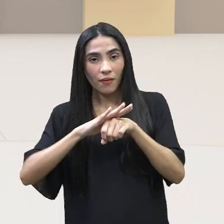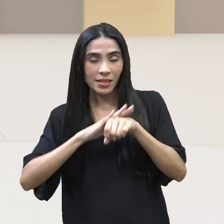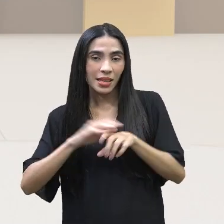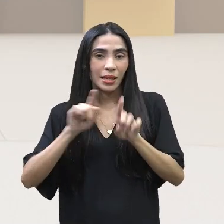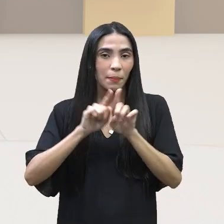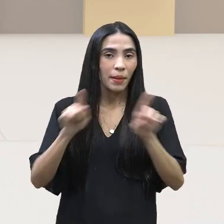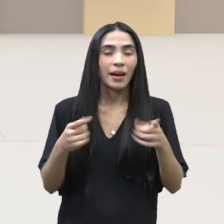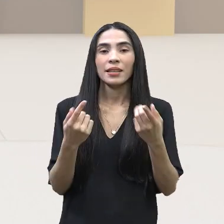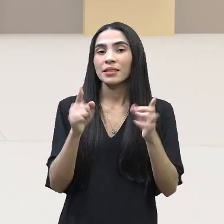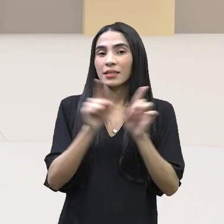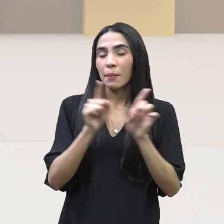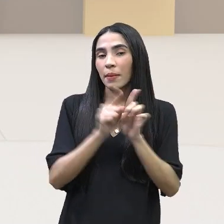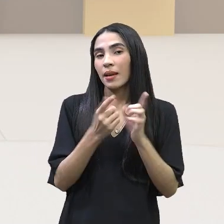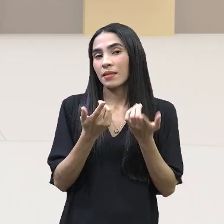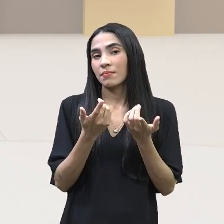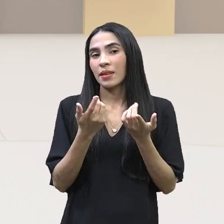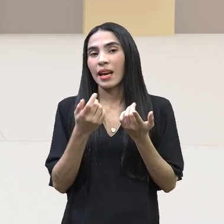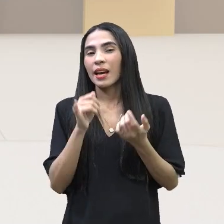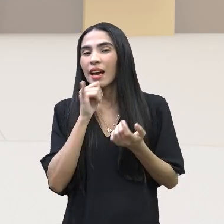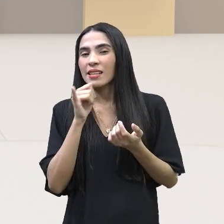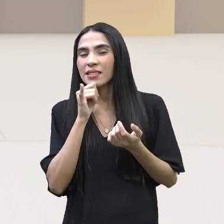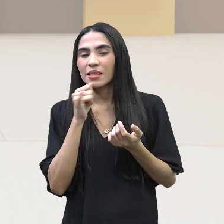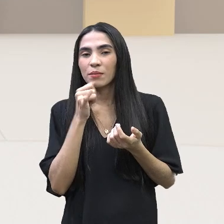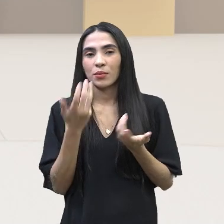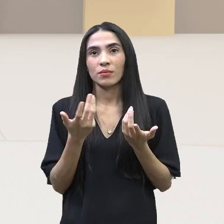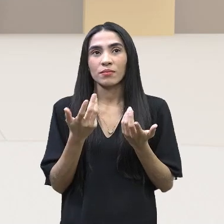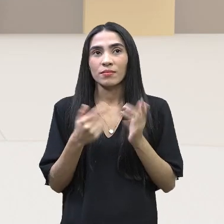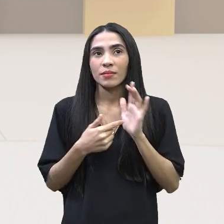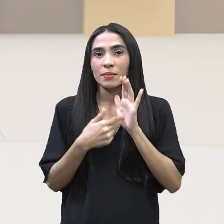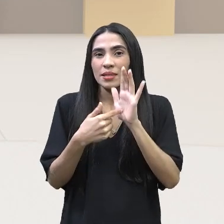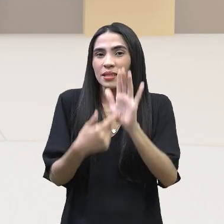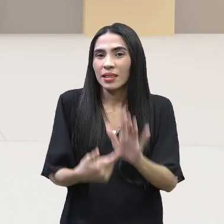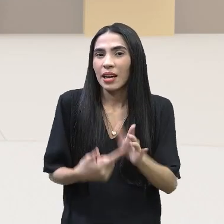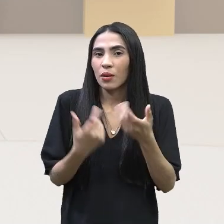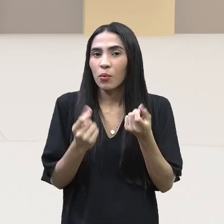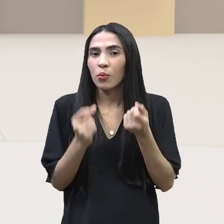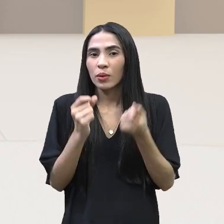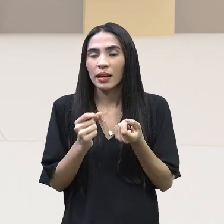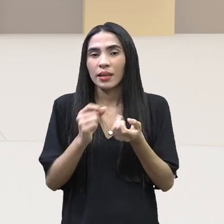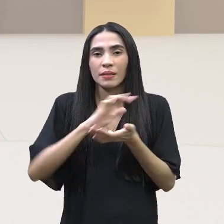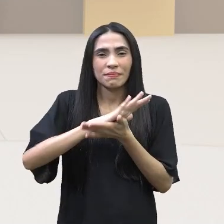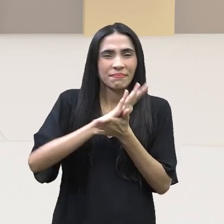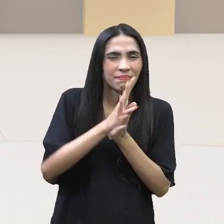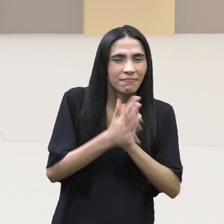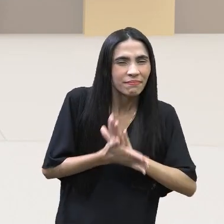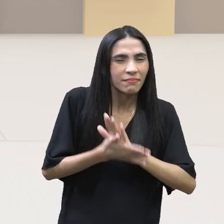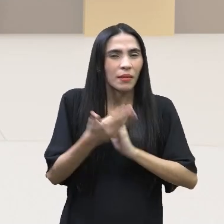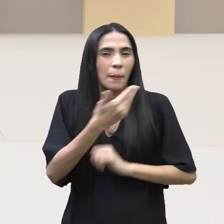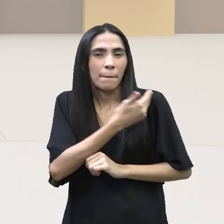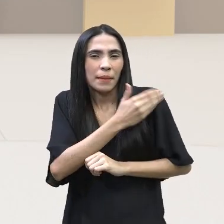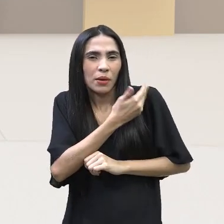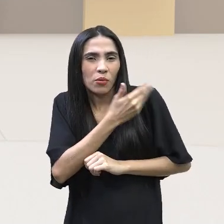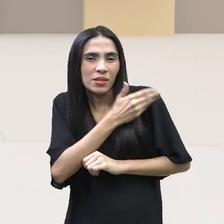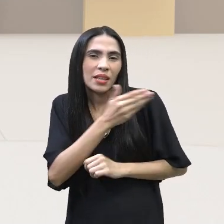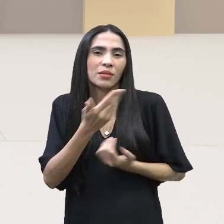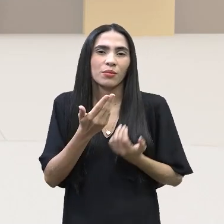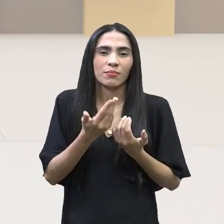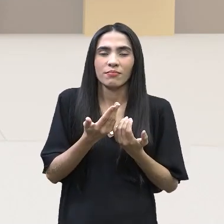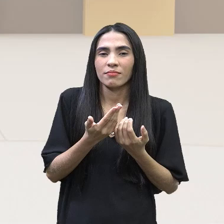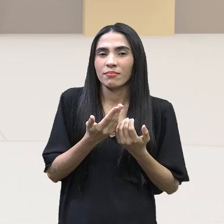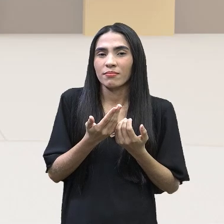mas também eram questões que geraram, vamos dizer assim, preconceitos. Geraram diferenças,